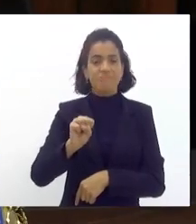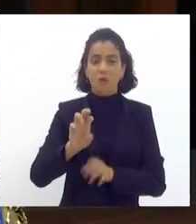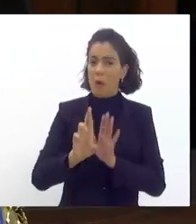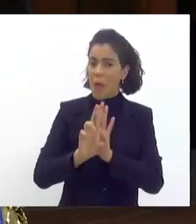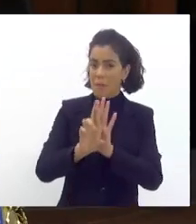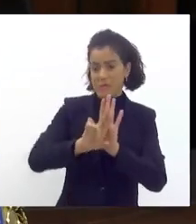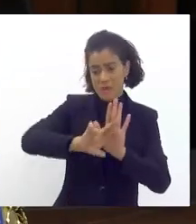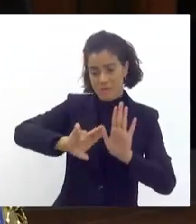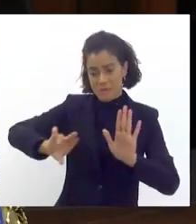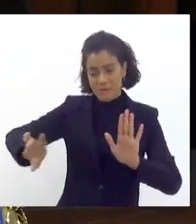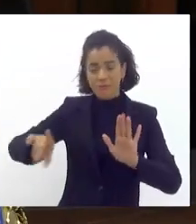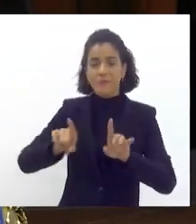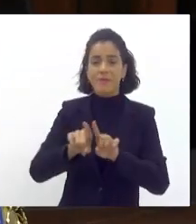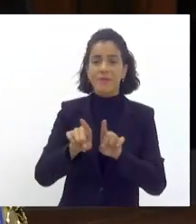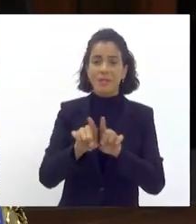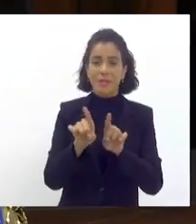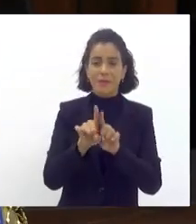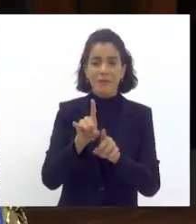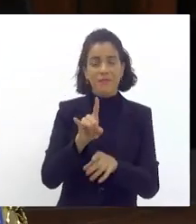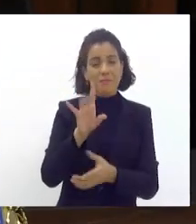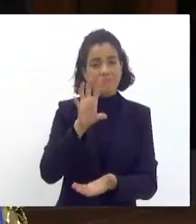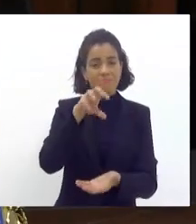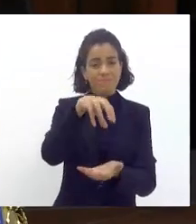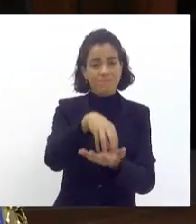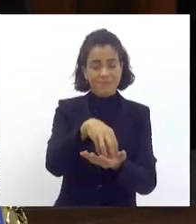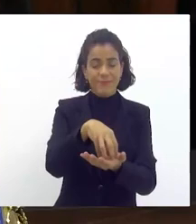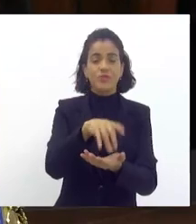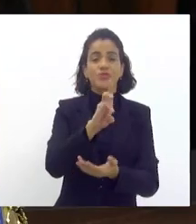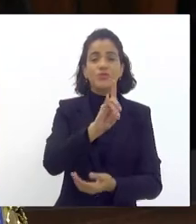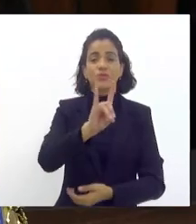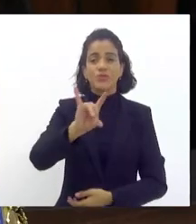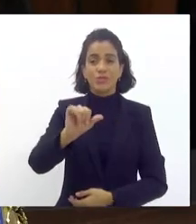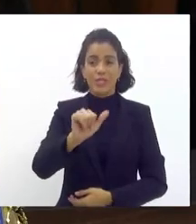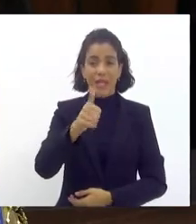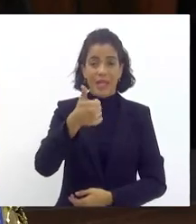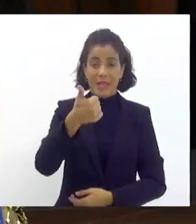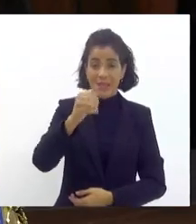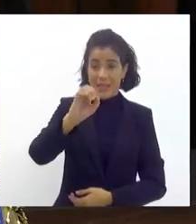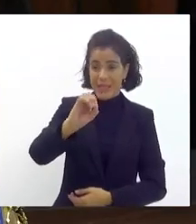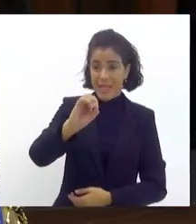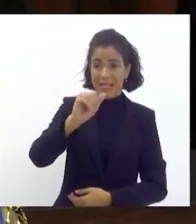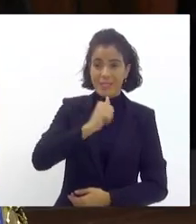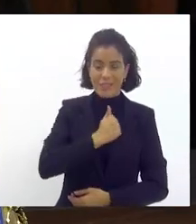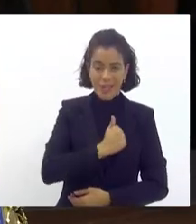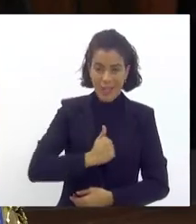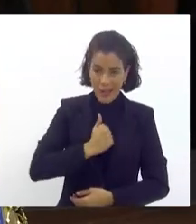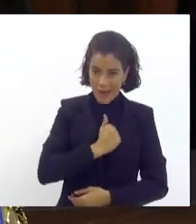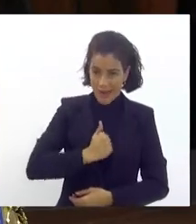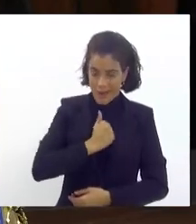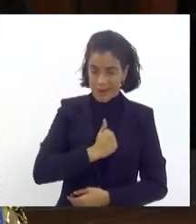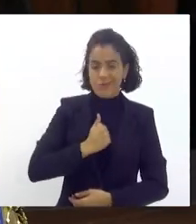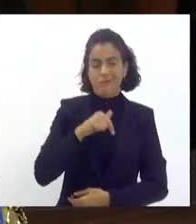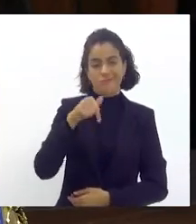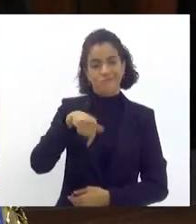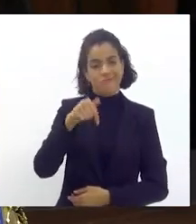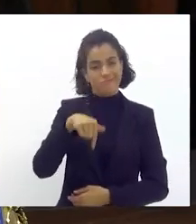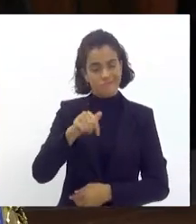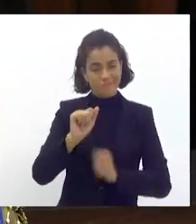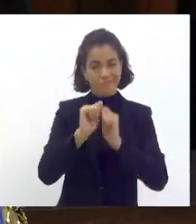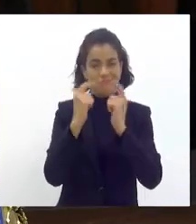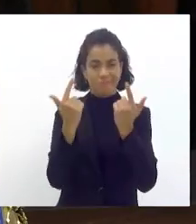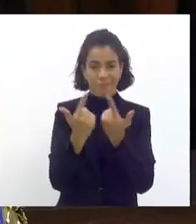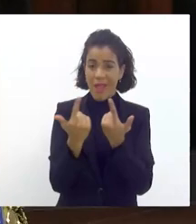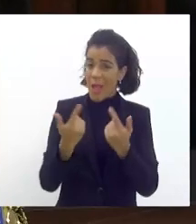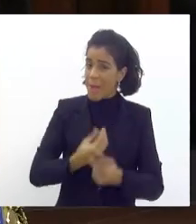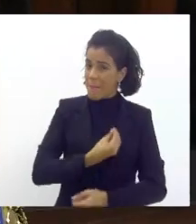vamos fazer a instalação da frente deputados no dia 10 de agosto aqui nessa casa então fico com o convite para a participação